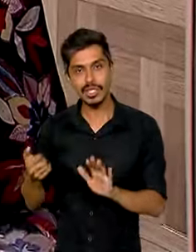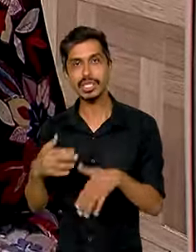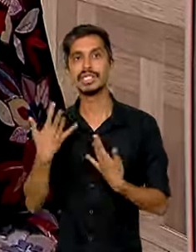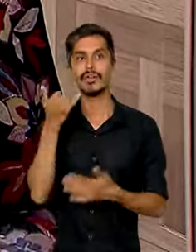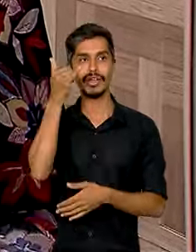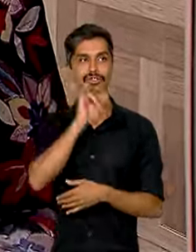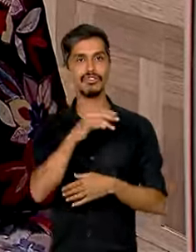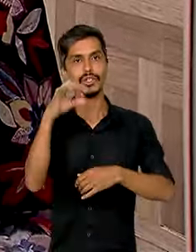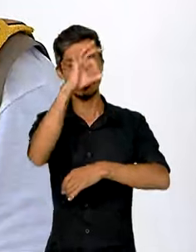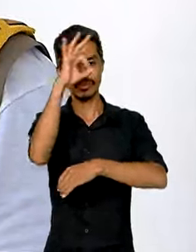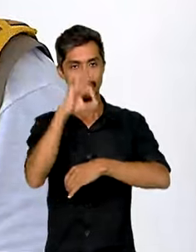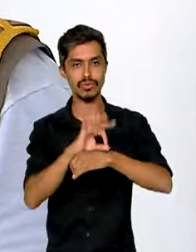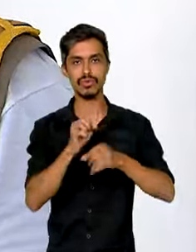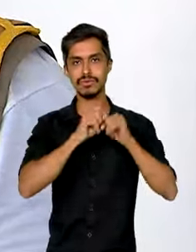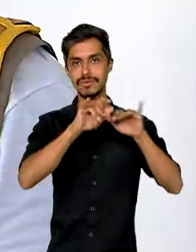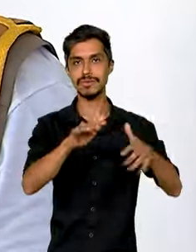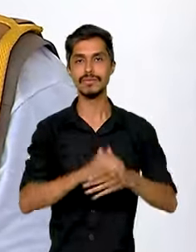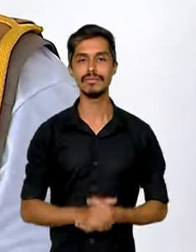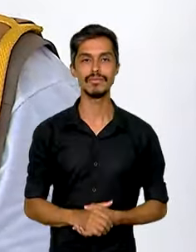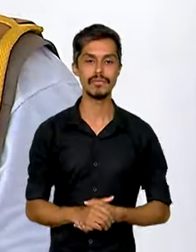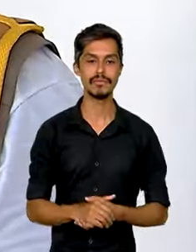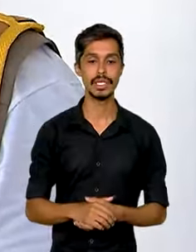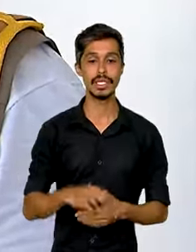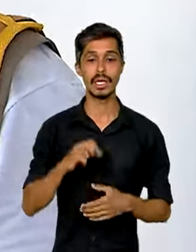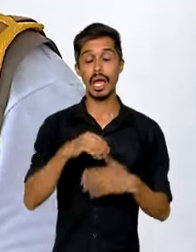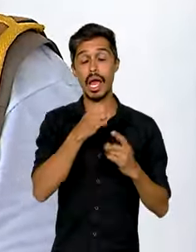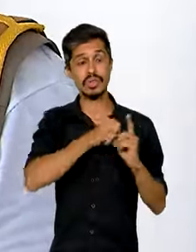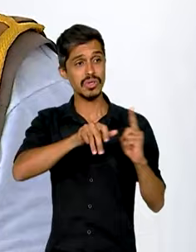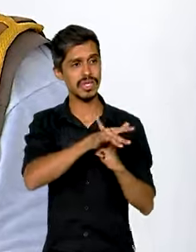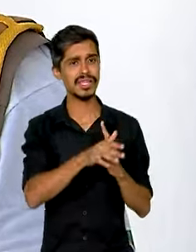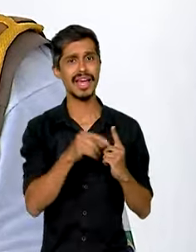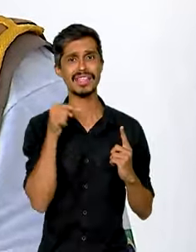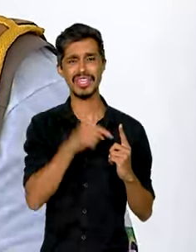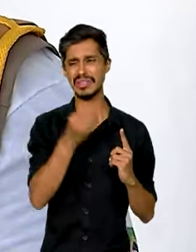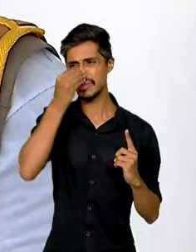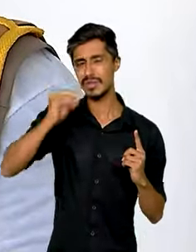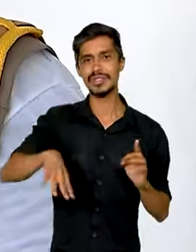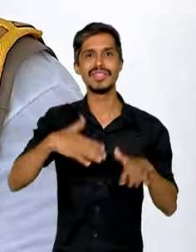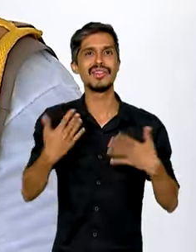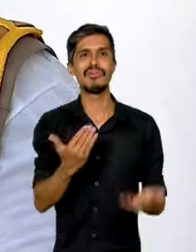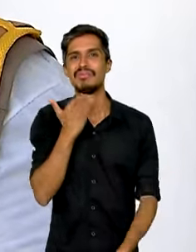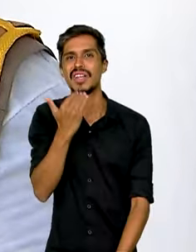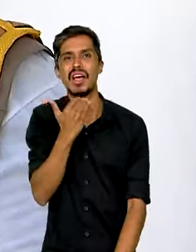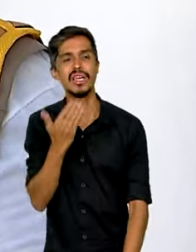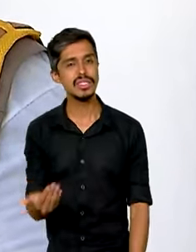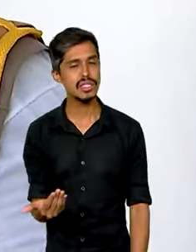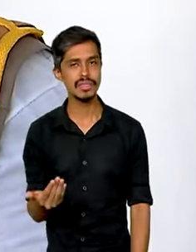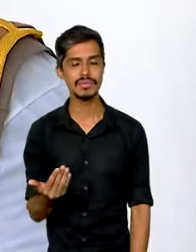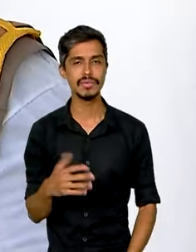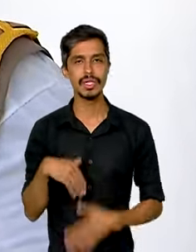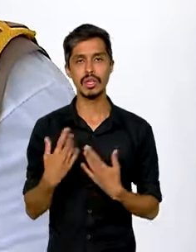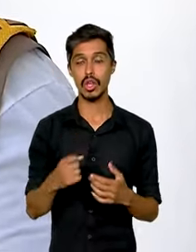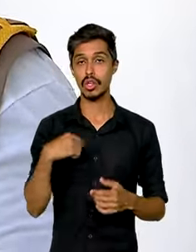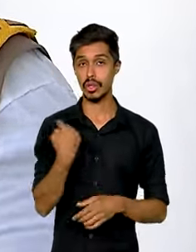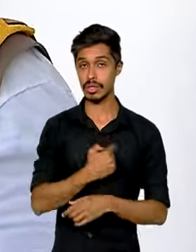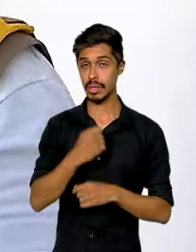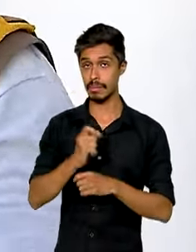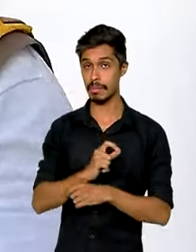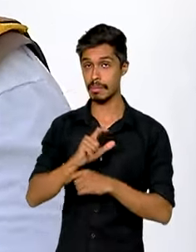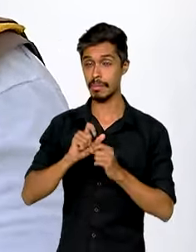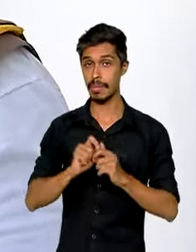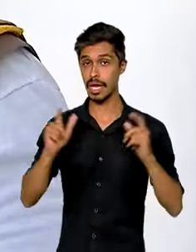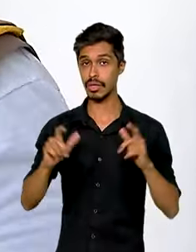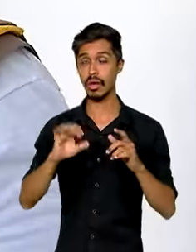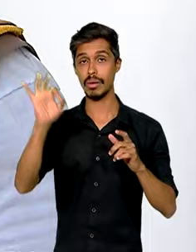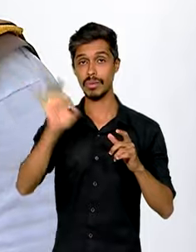transmissor da dengue. Sem a sociedade não tem como, porque o nosso maior índice é dentro,